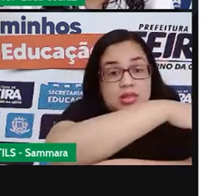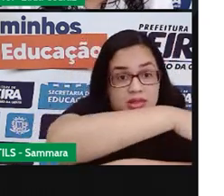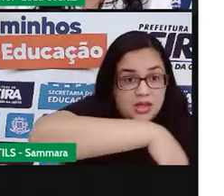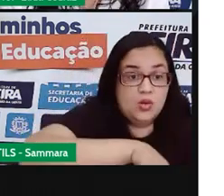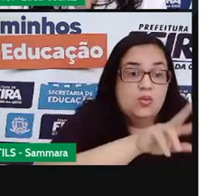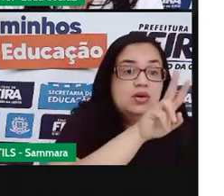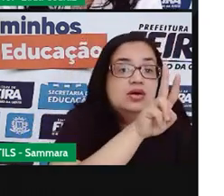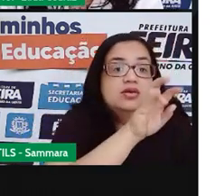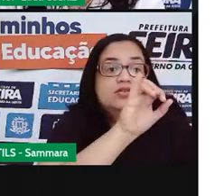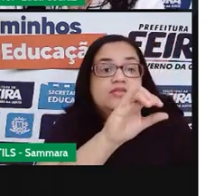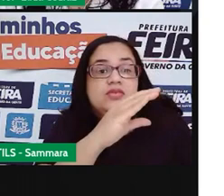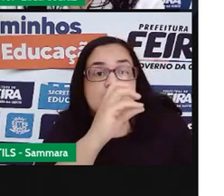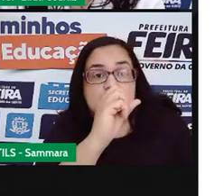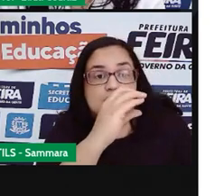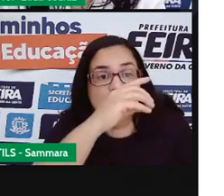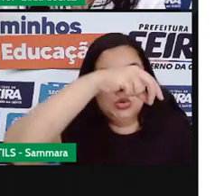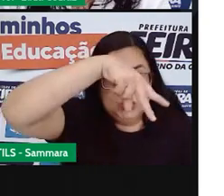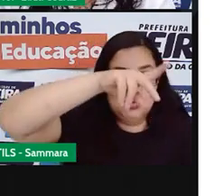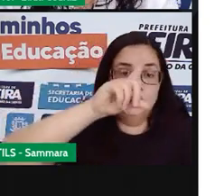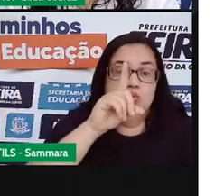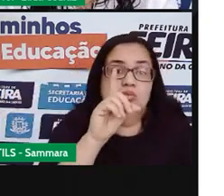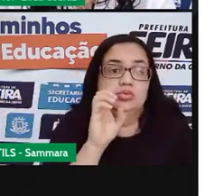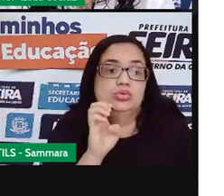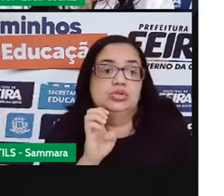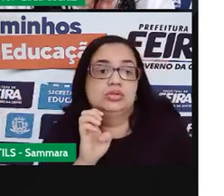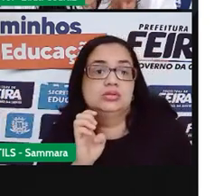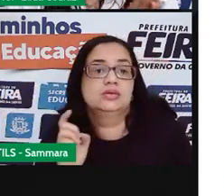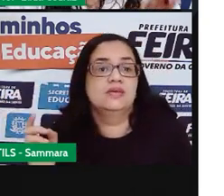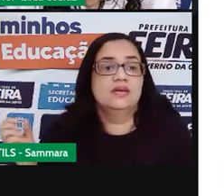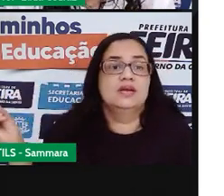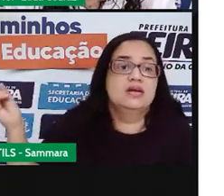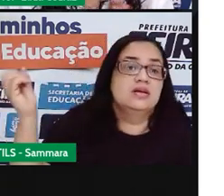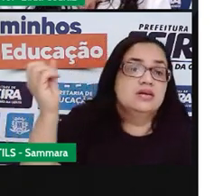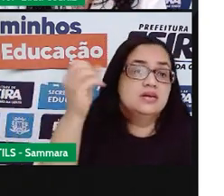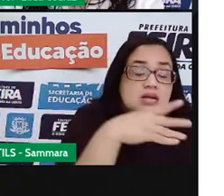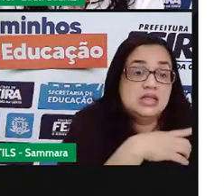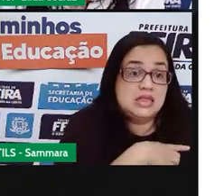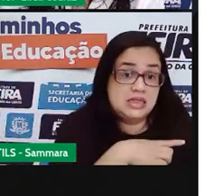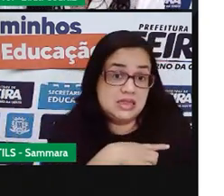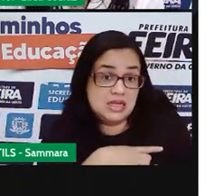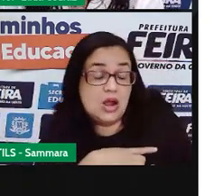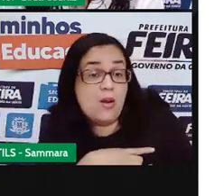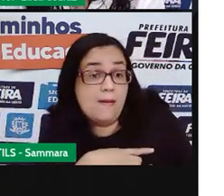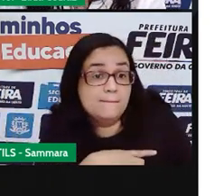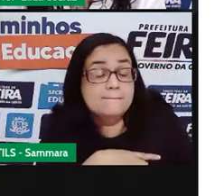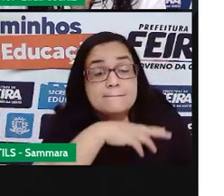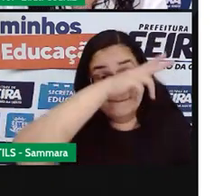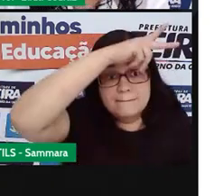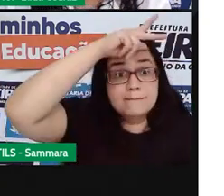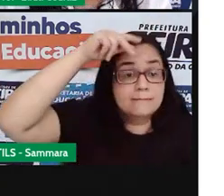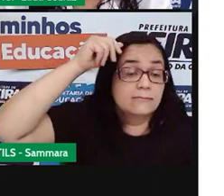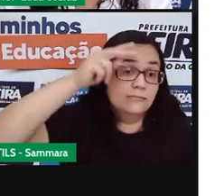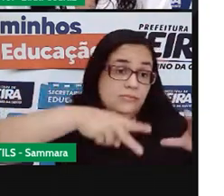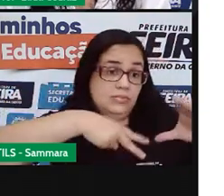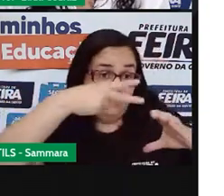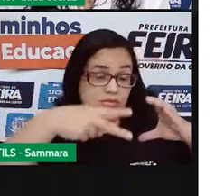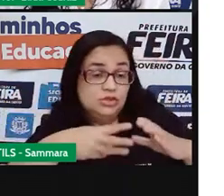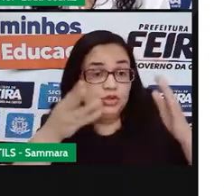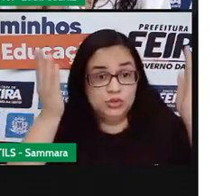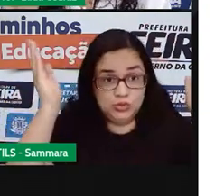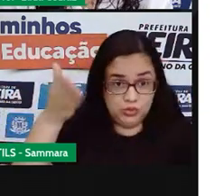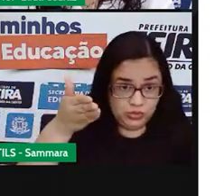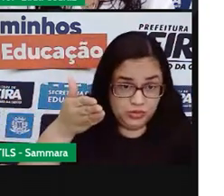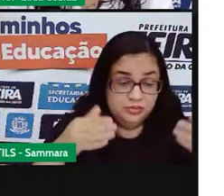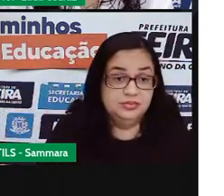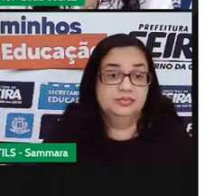Branco, foi reformado e passou até a sede da Câmara Municipal, até os dias